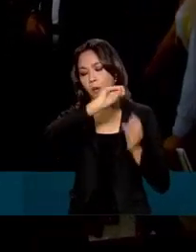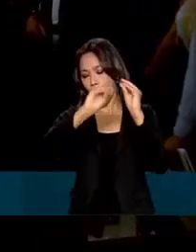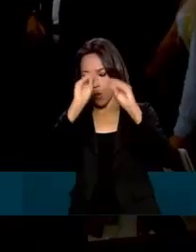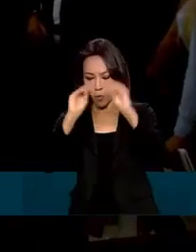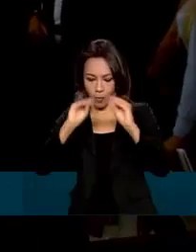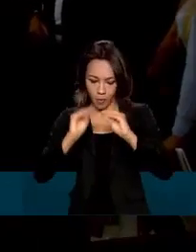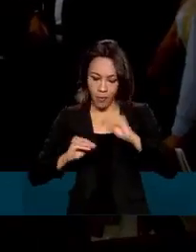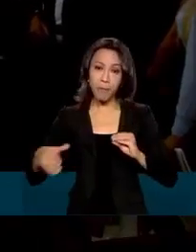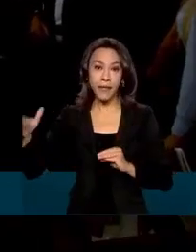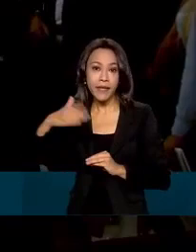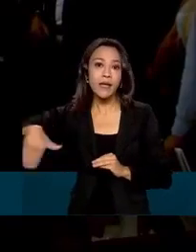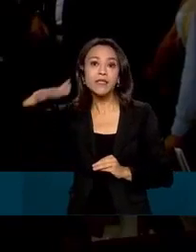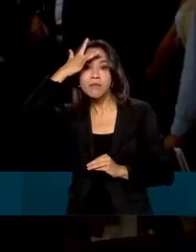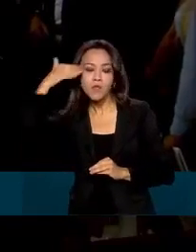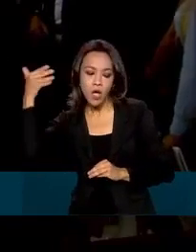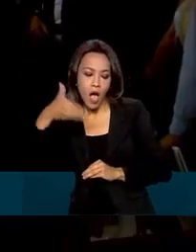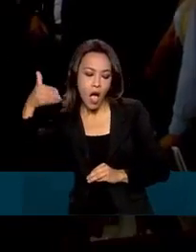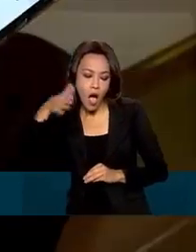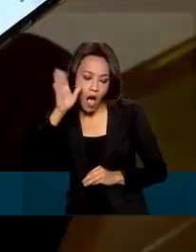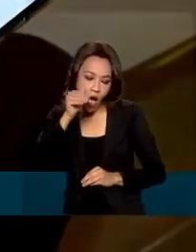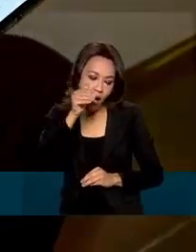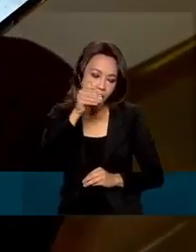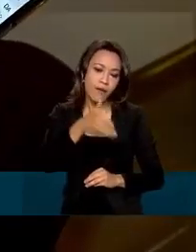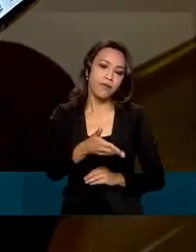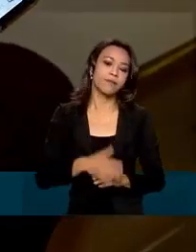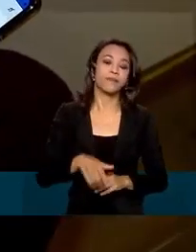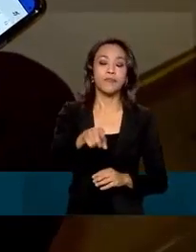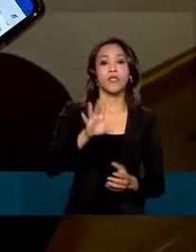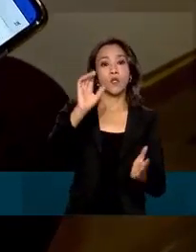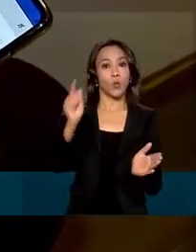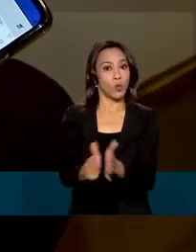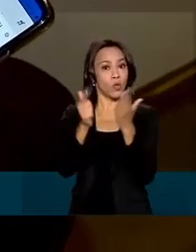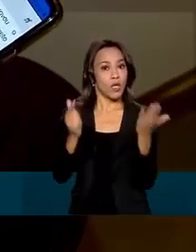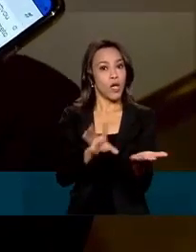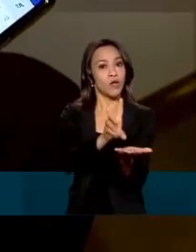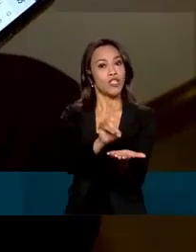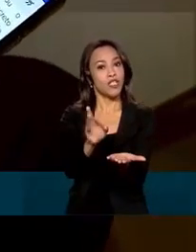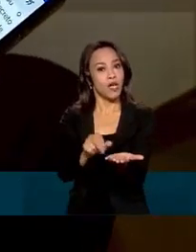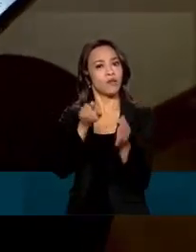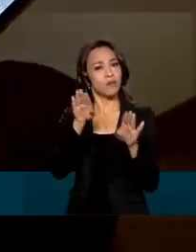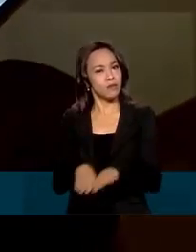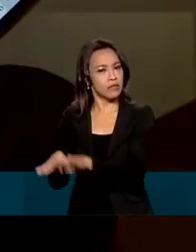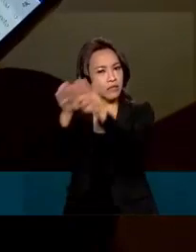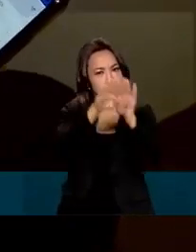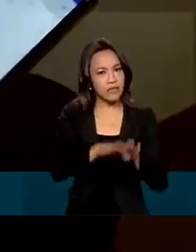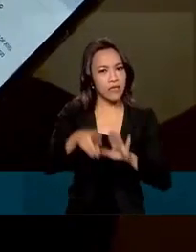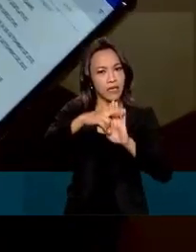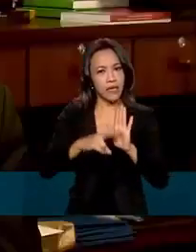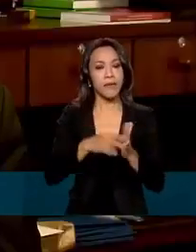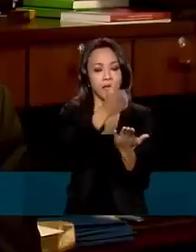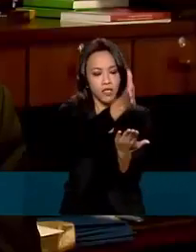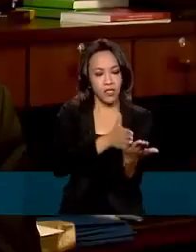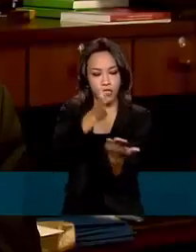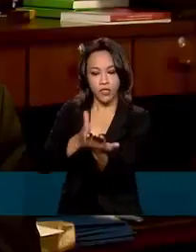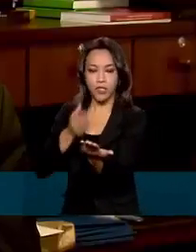o usuário possa ter o maior acesso possível O Diário Oficial da União é padronizado e dividido em três sessões